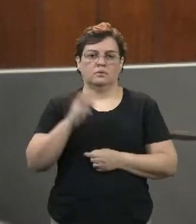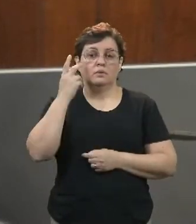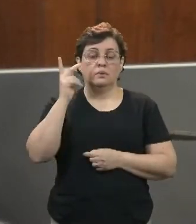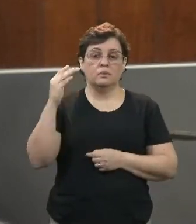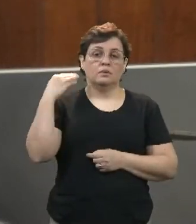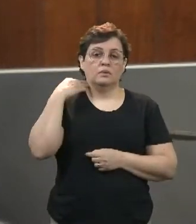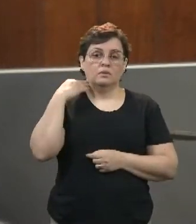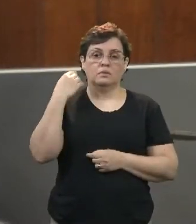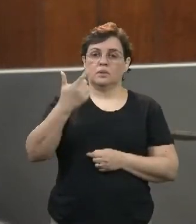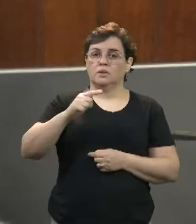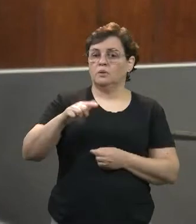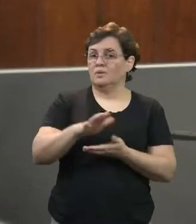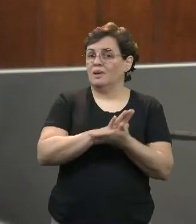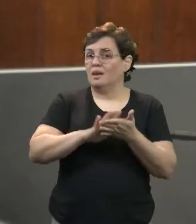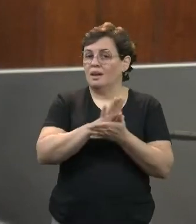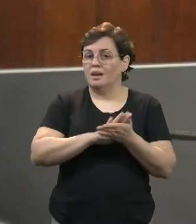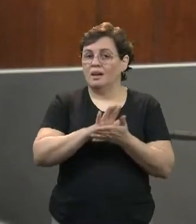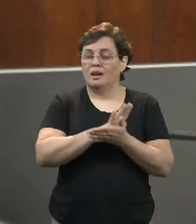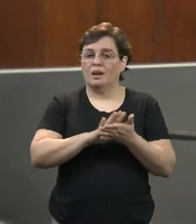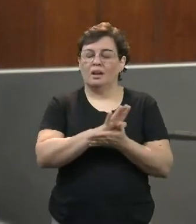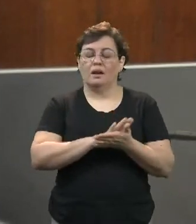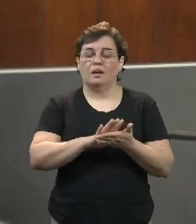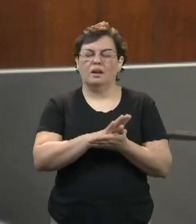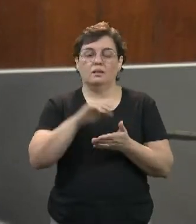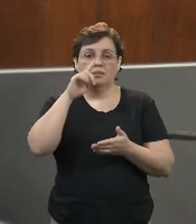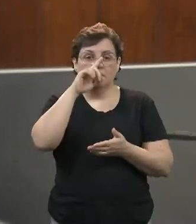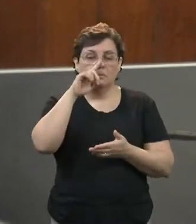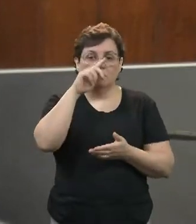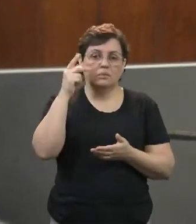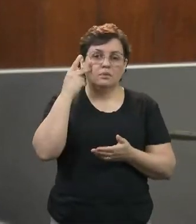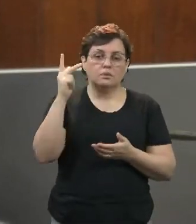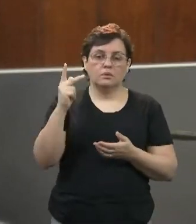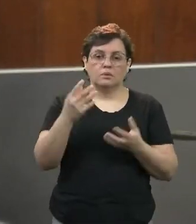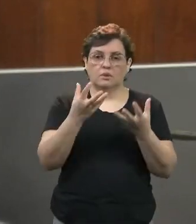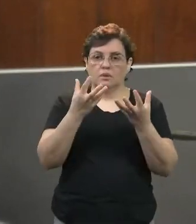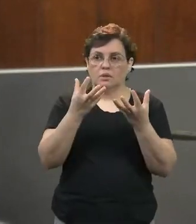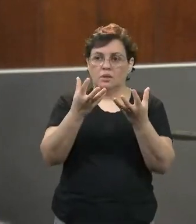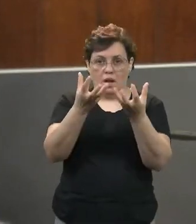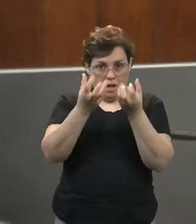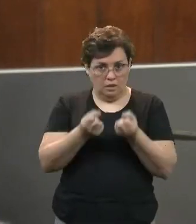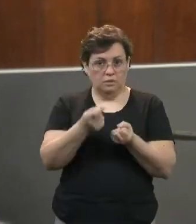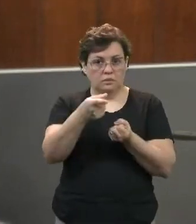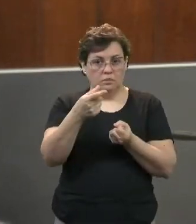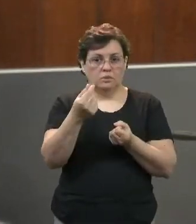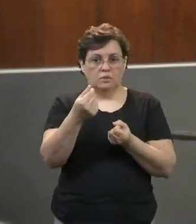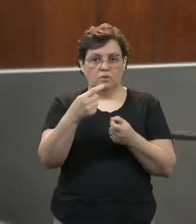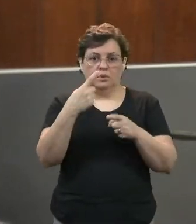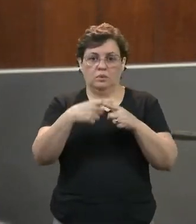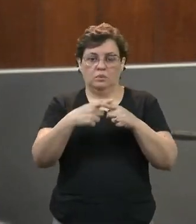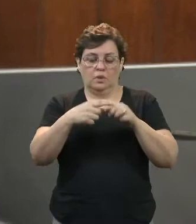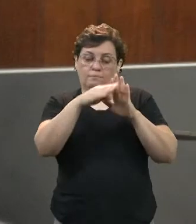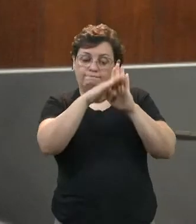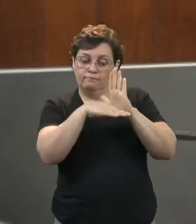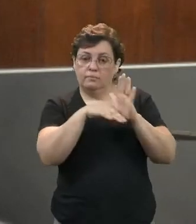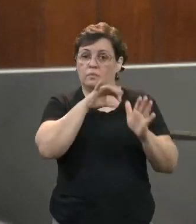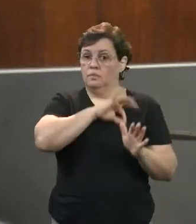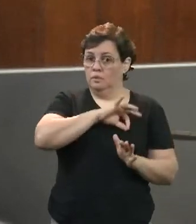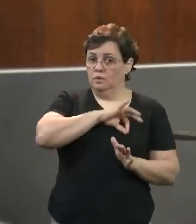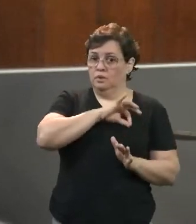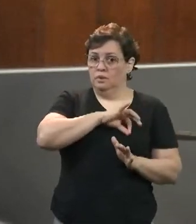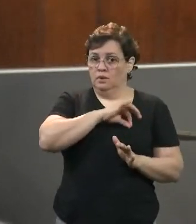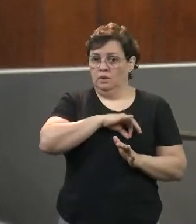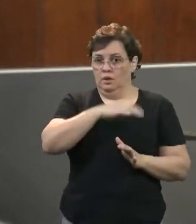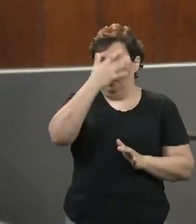contratempo no aspecto do recebimento, que já vem descontado em folha de pagamento e repassado às instituições financeiras,